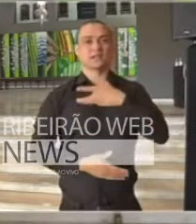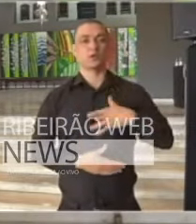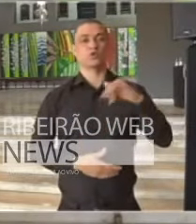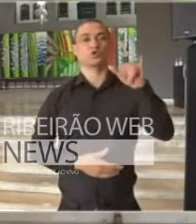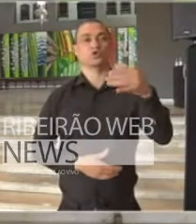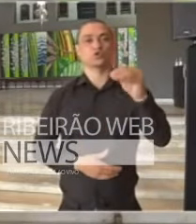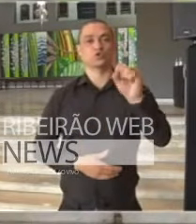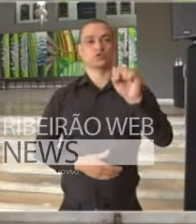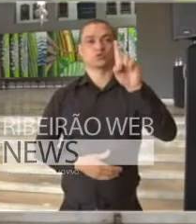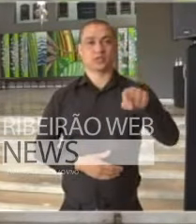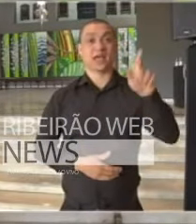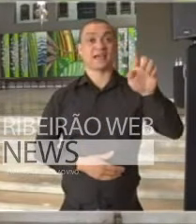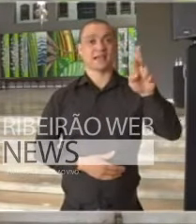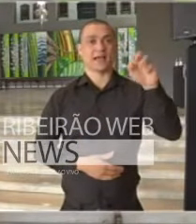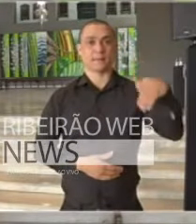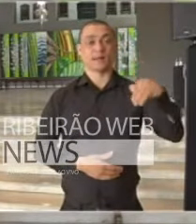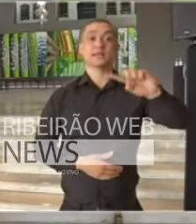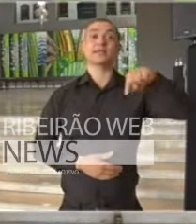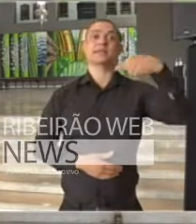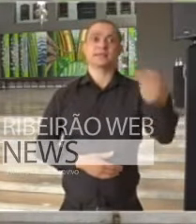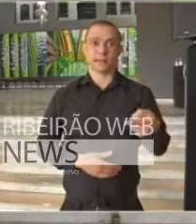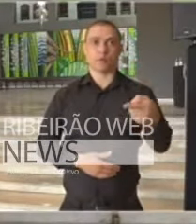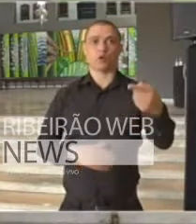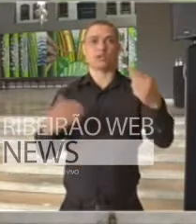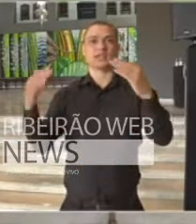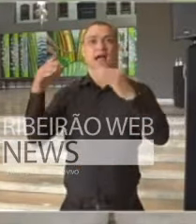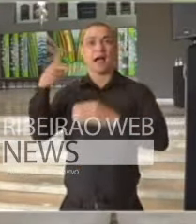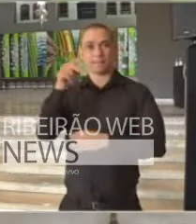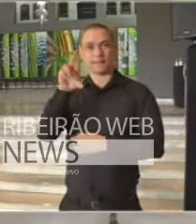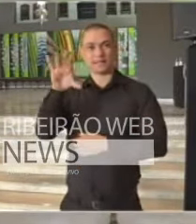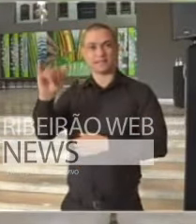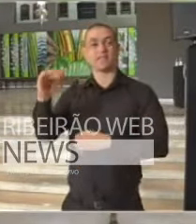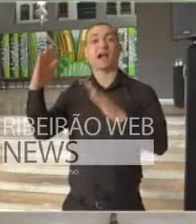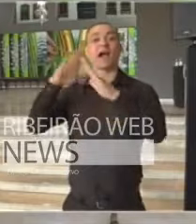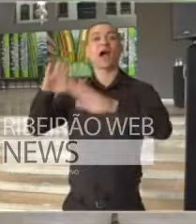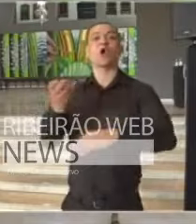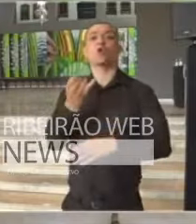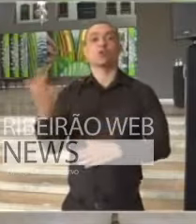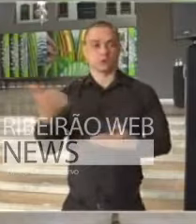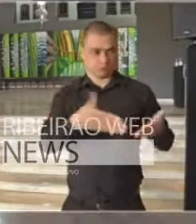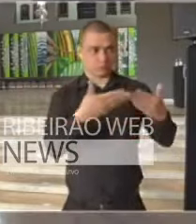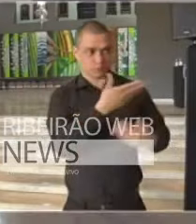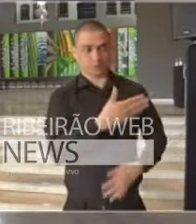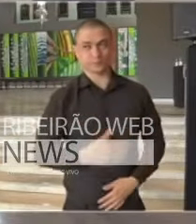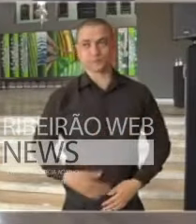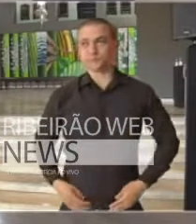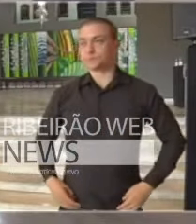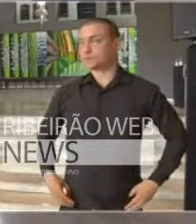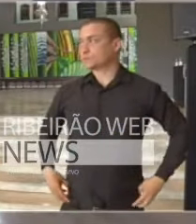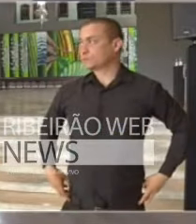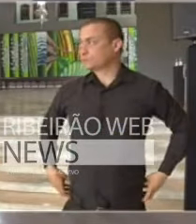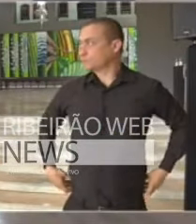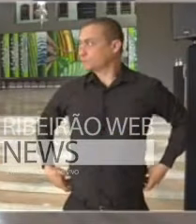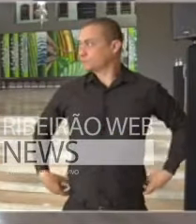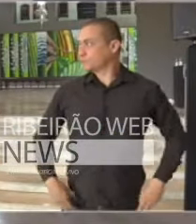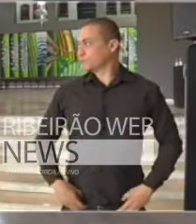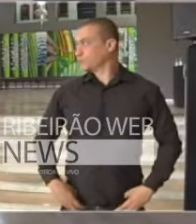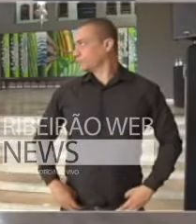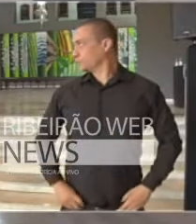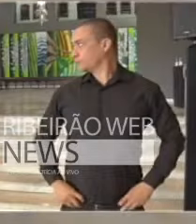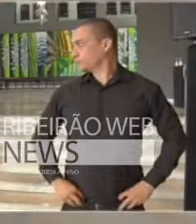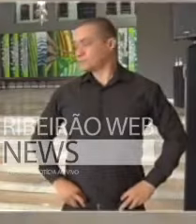Henrique Guerman, e na sequência os índices de isolamento com a Patrícia Hellen. Secretário Guerman. Obrigado. Alô.